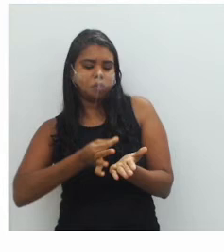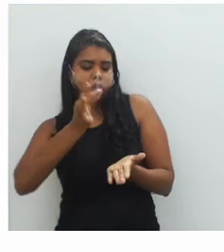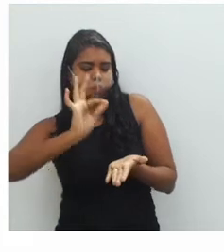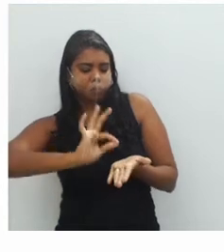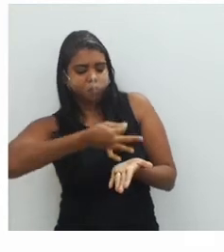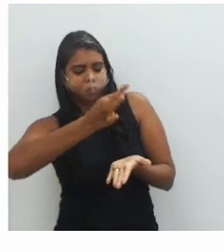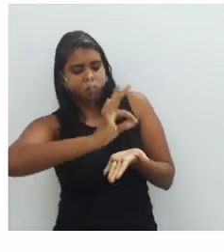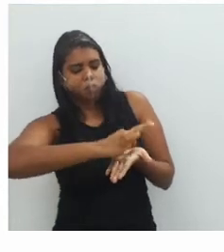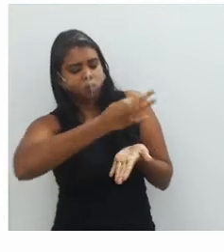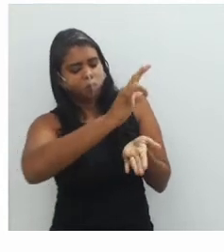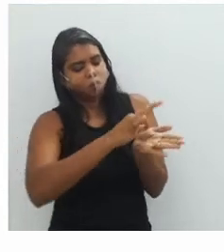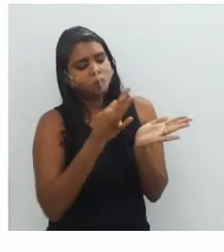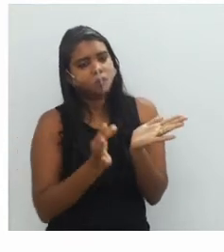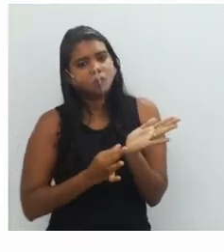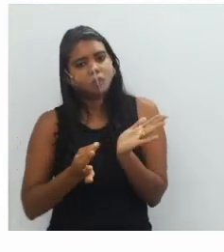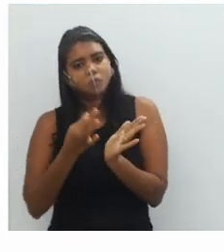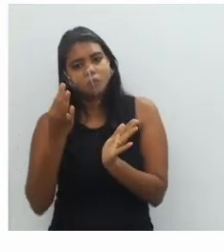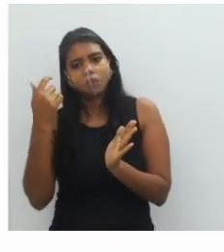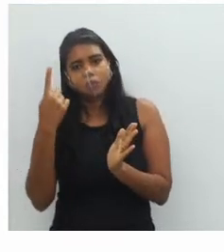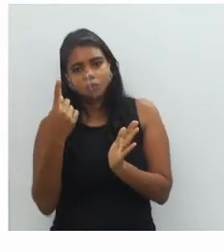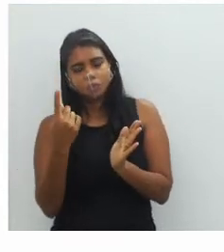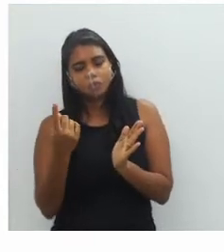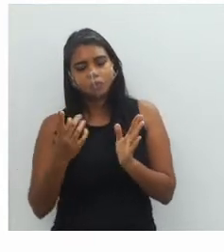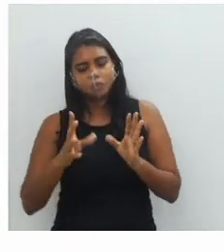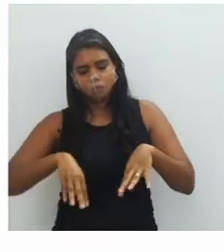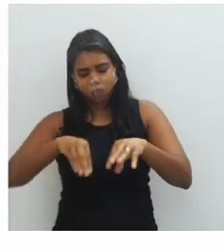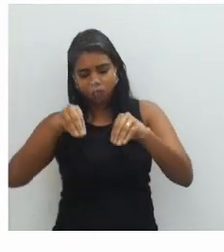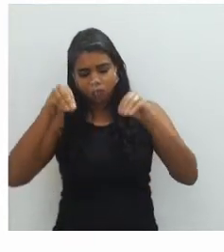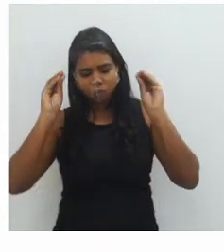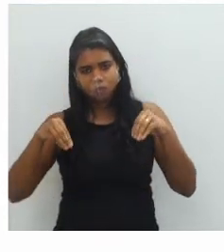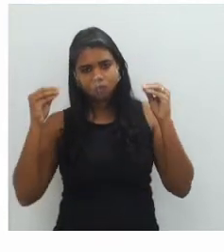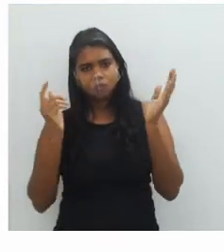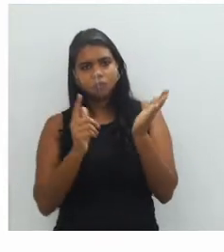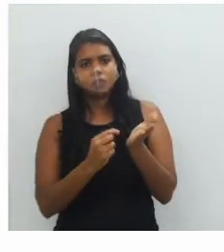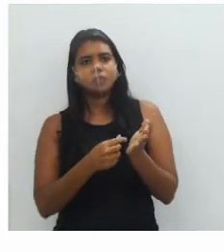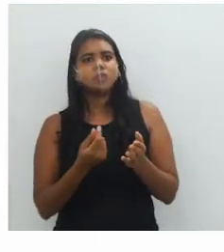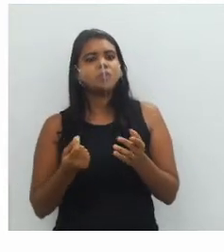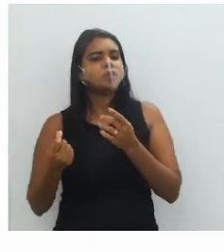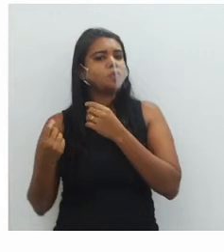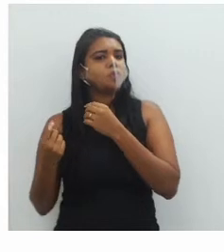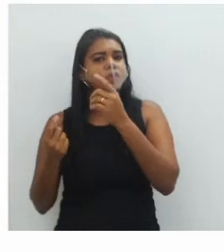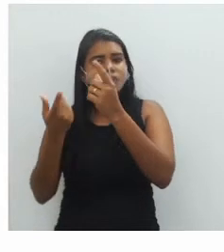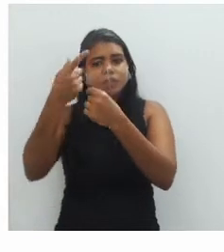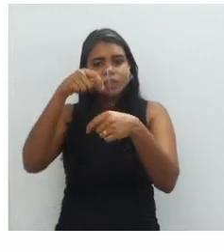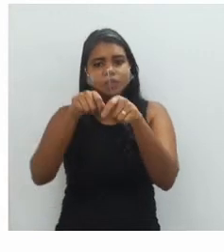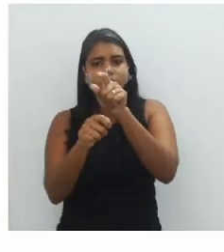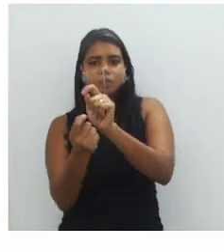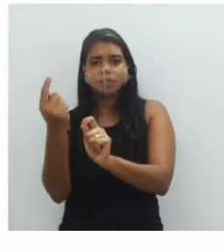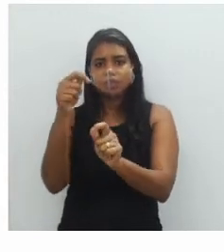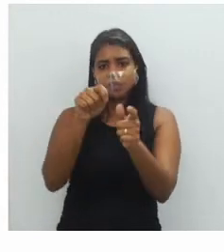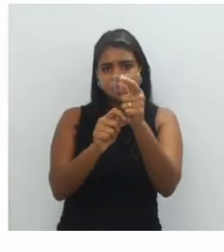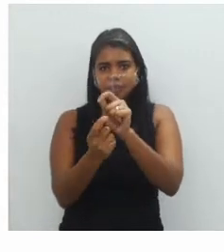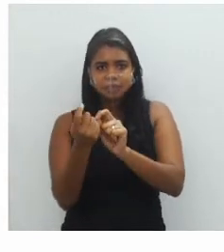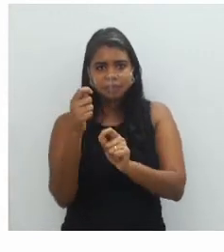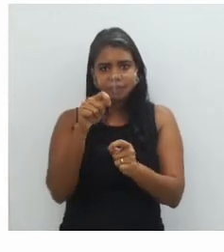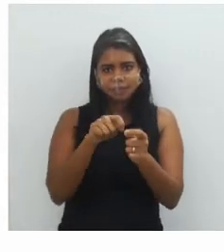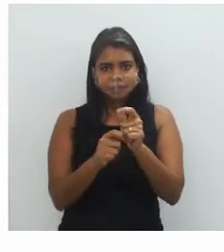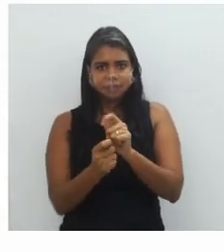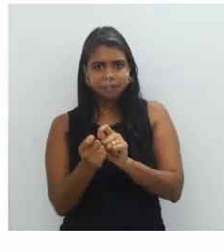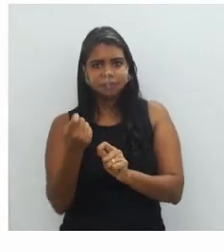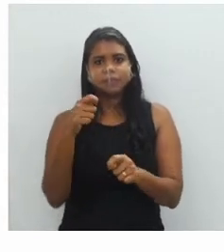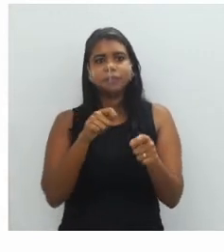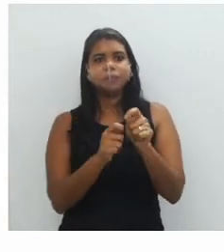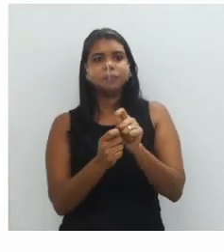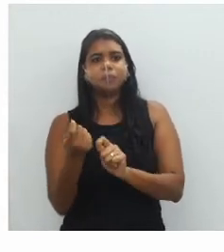sobre um tecido. A gente tem também o trançado na imagem aí, a segunda imagem, da esquerda para a